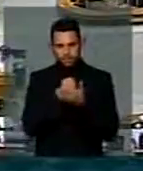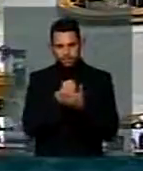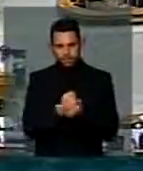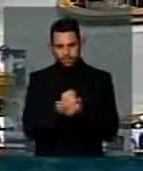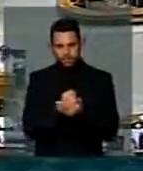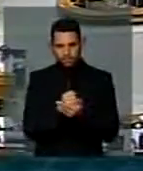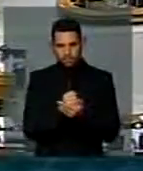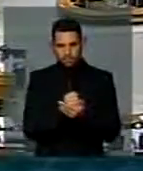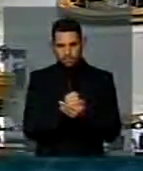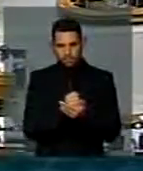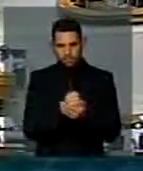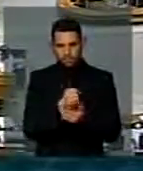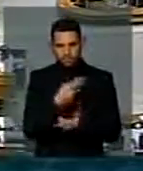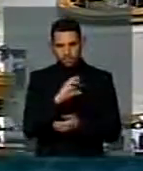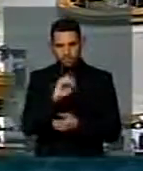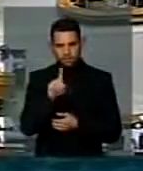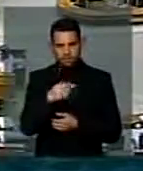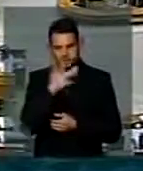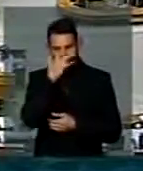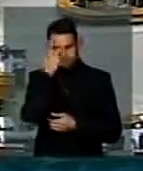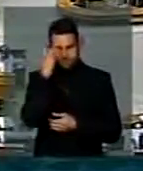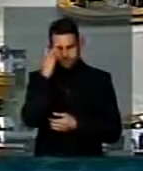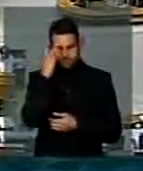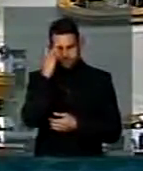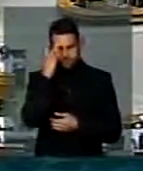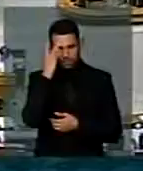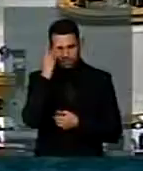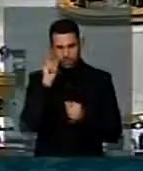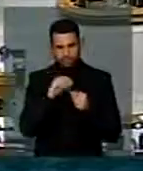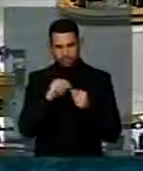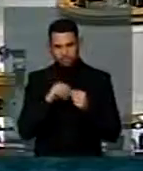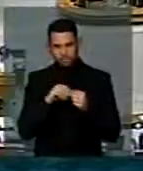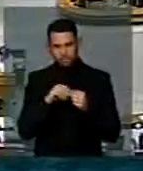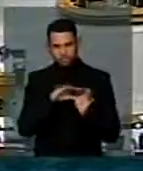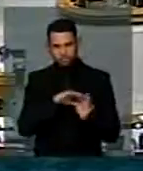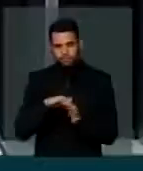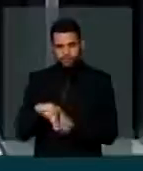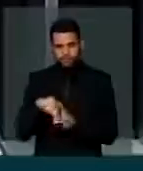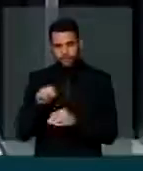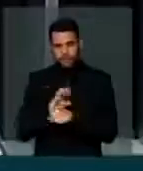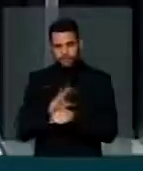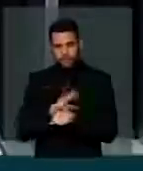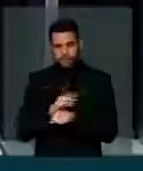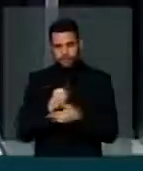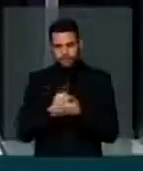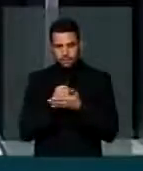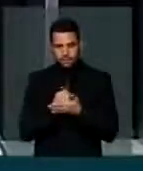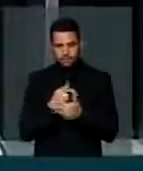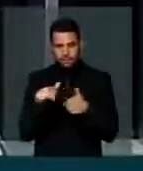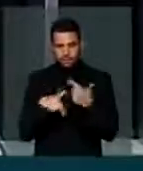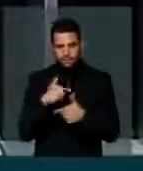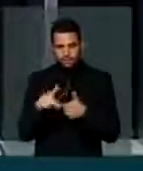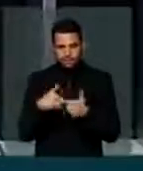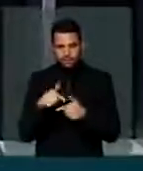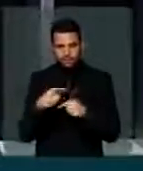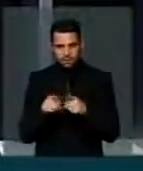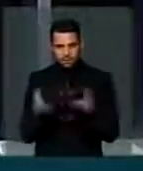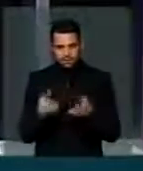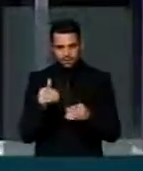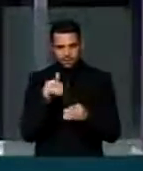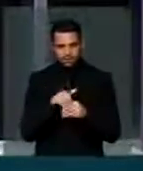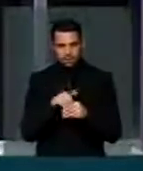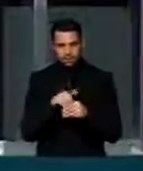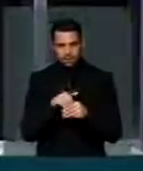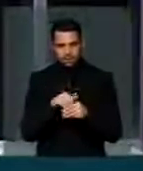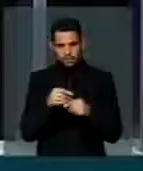daqueles 14 milhões de brasileiros que estão na marginalidade na terceirização. Votei a favor desses trabalhadores. E hoje